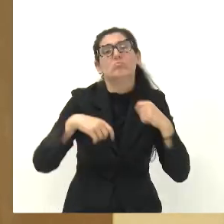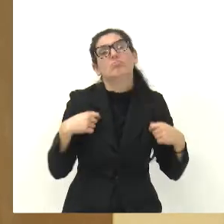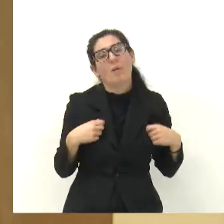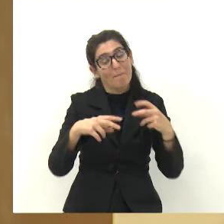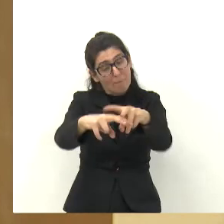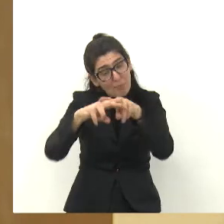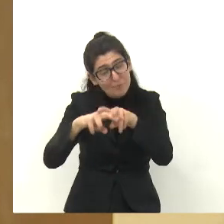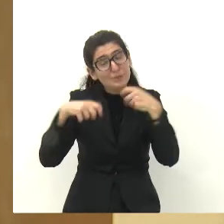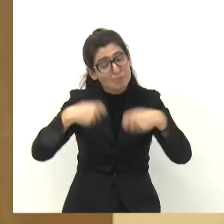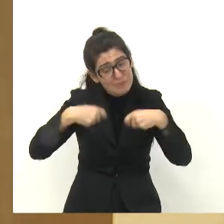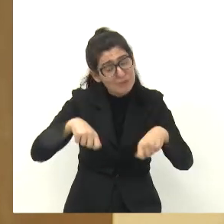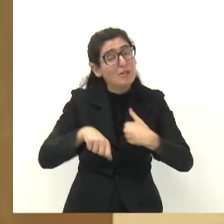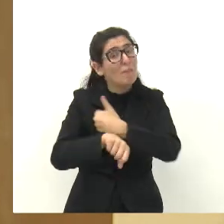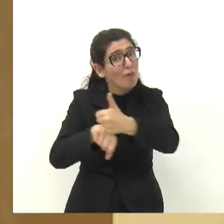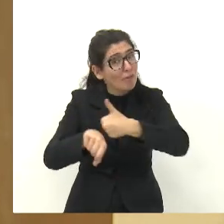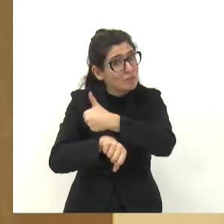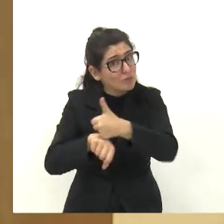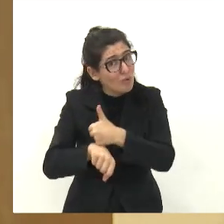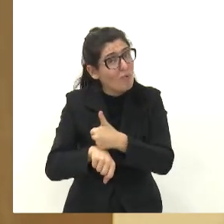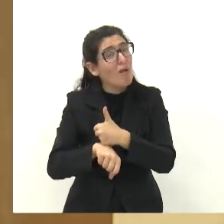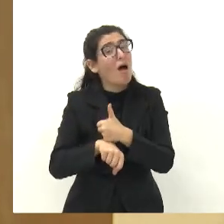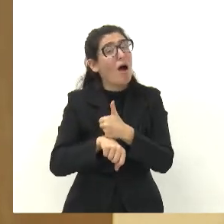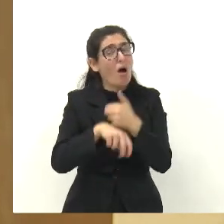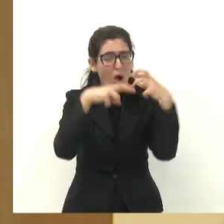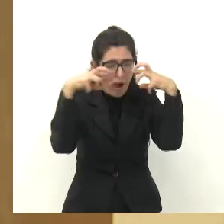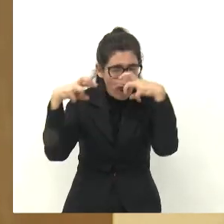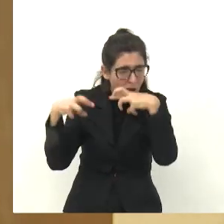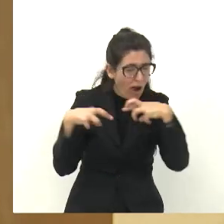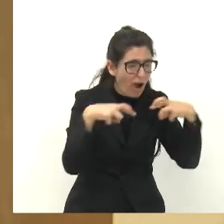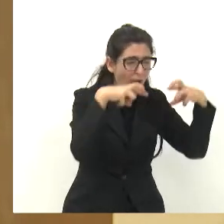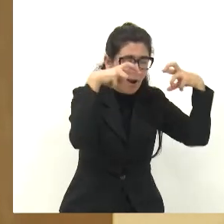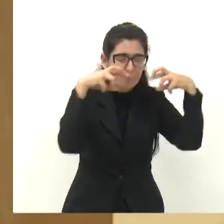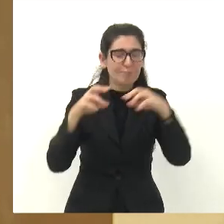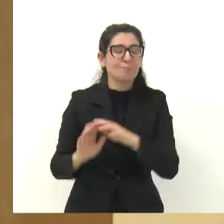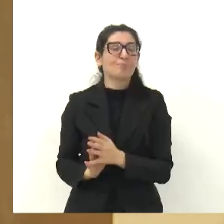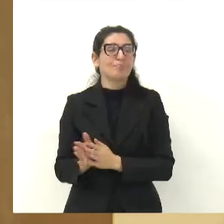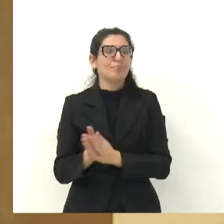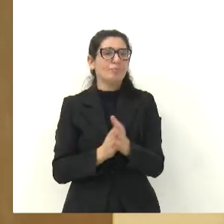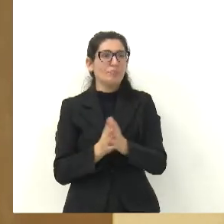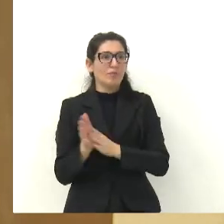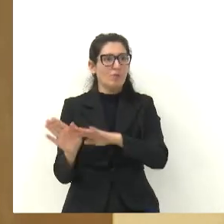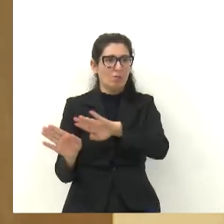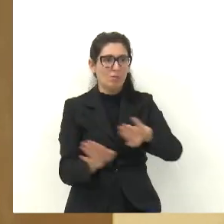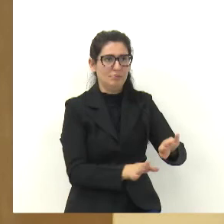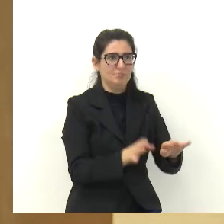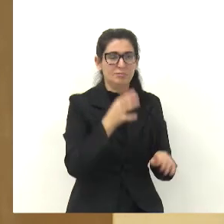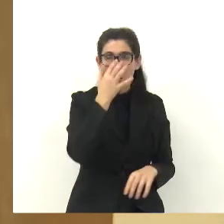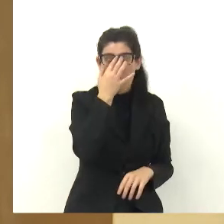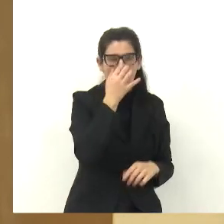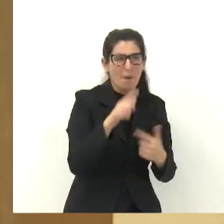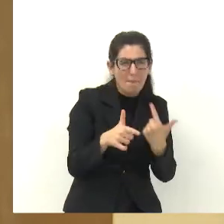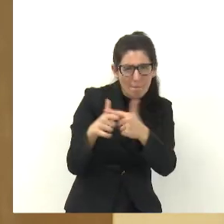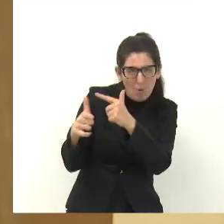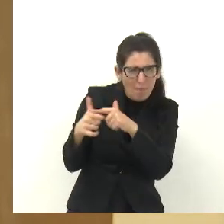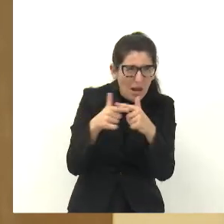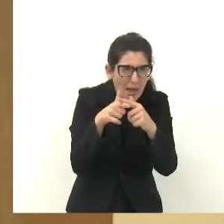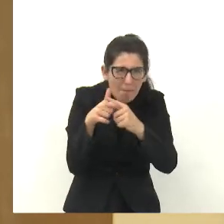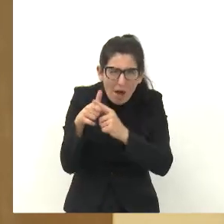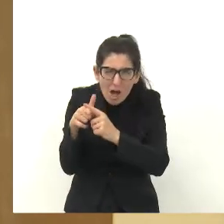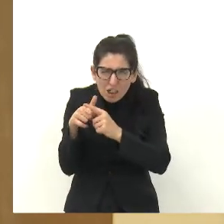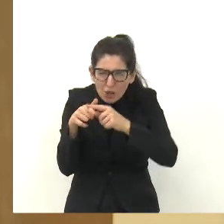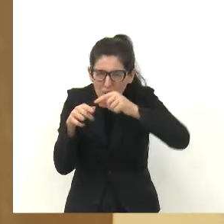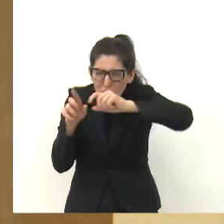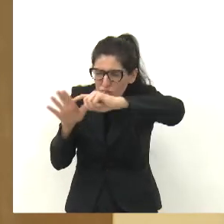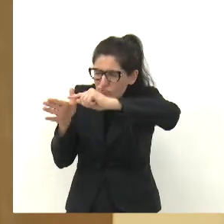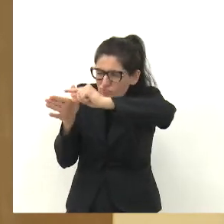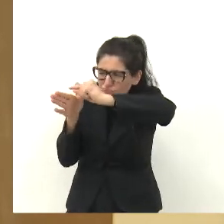precisou, pode ligar de novo, Sr. Francisco. Eu tenho certeza, lá onde foi arrumado, lá, aquele problema que estava lá, aquele vazamento, não vai vazar mais, porque eu vi